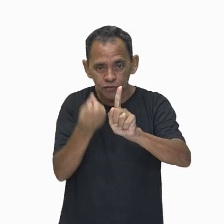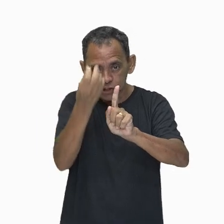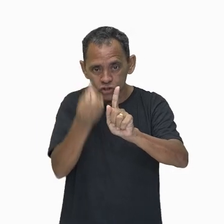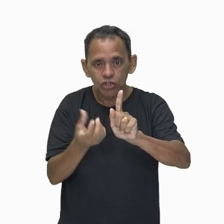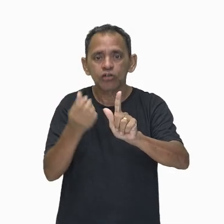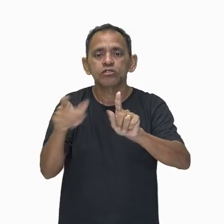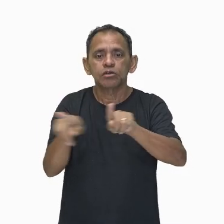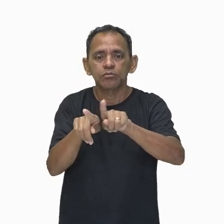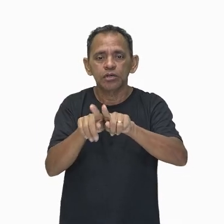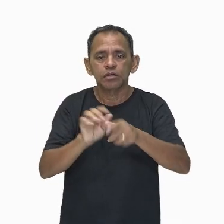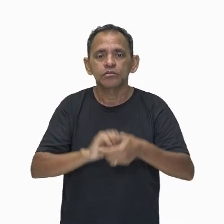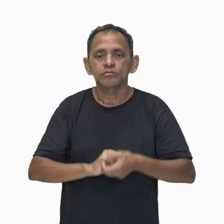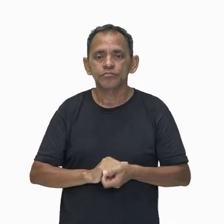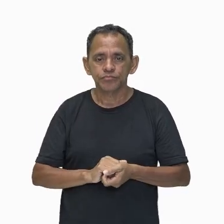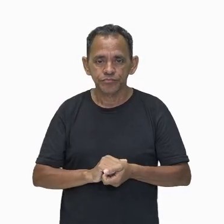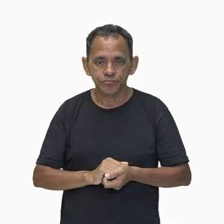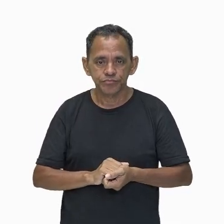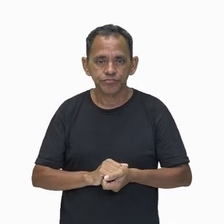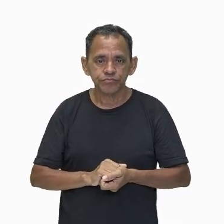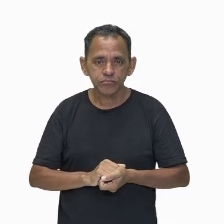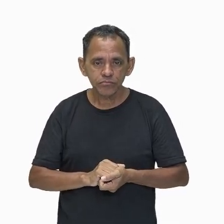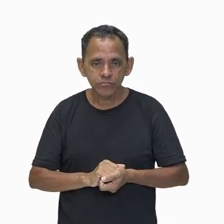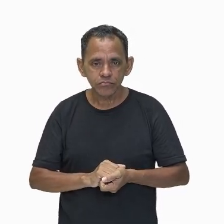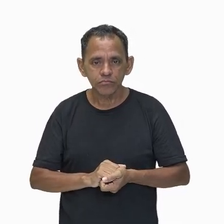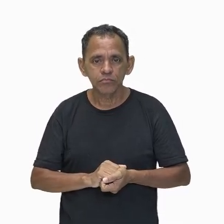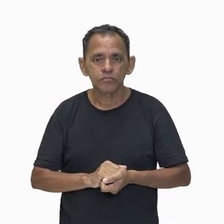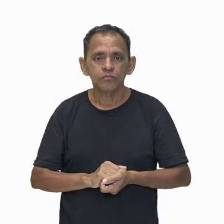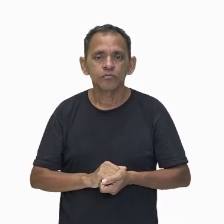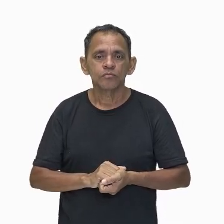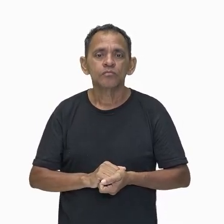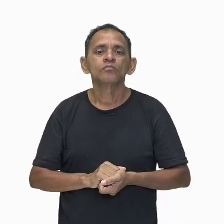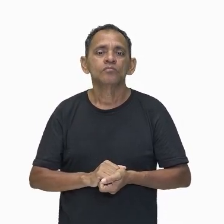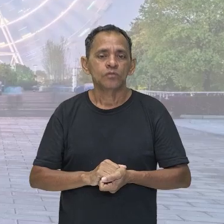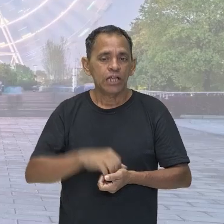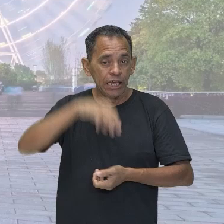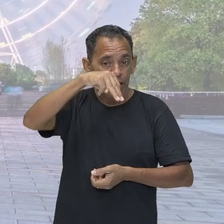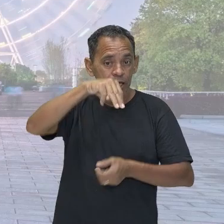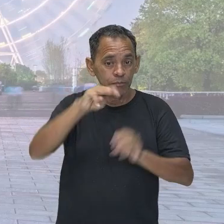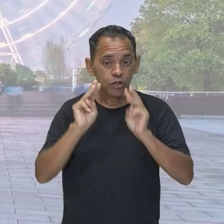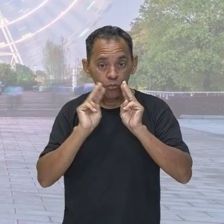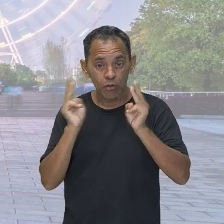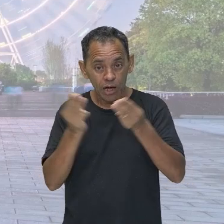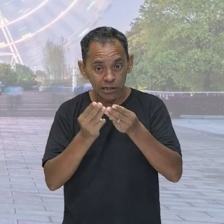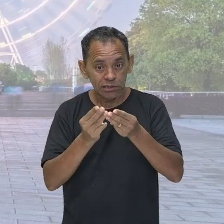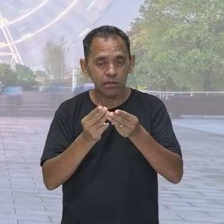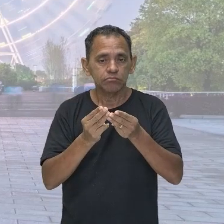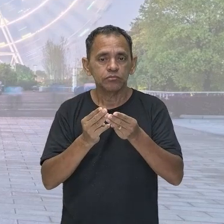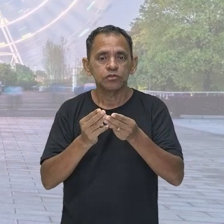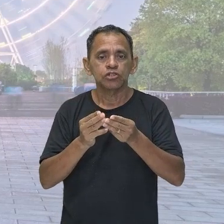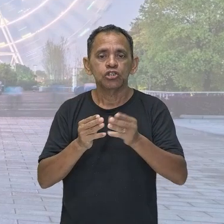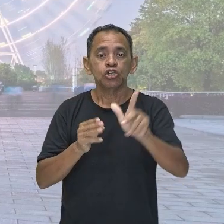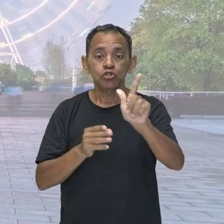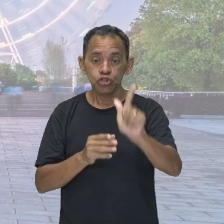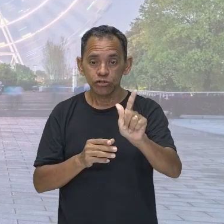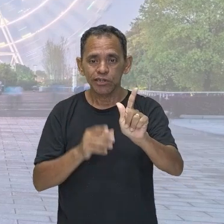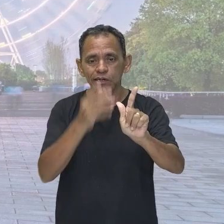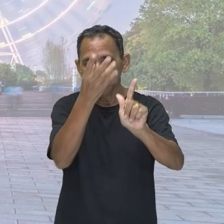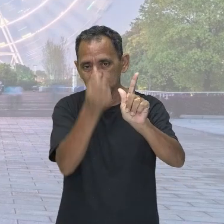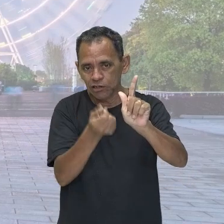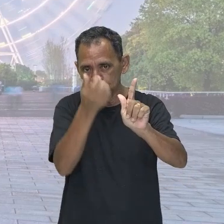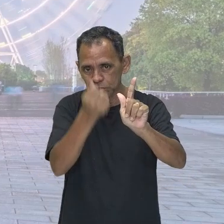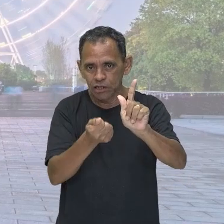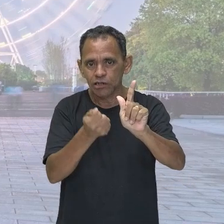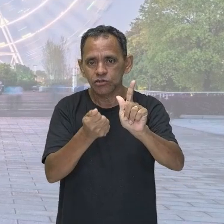G é a aceleração da gravidade e H é a altura, tá? Então, é super importante que tu entenda